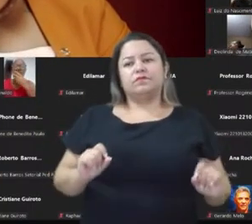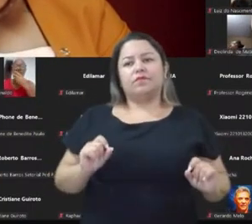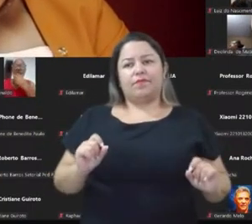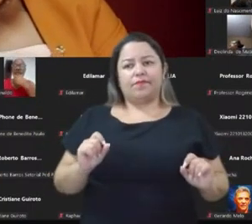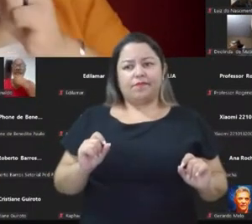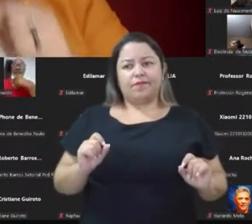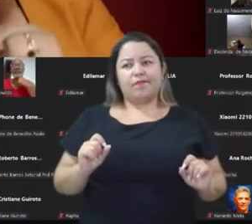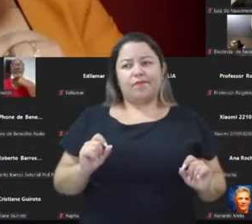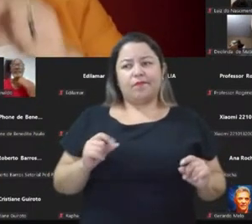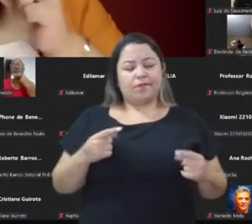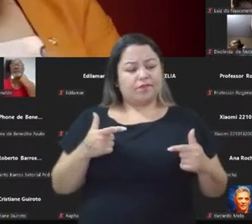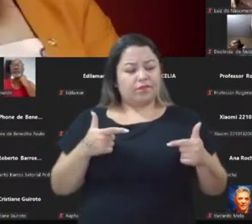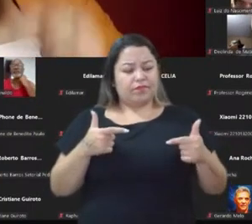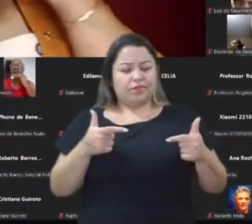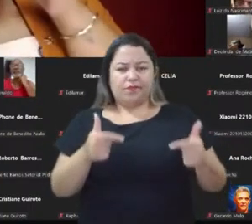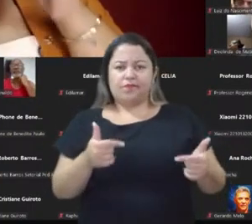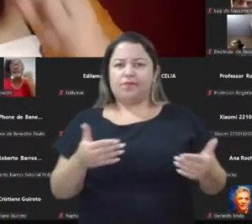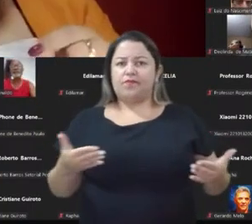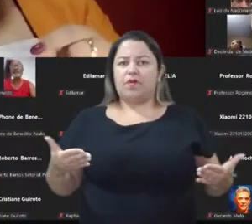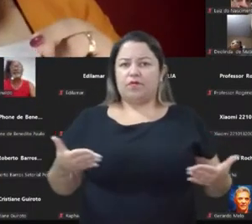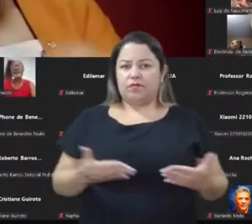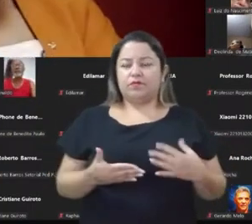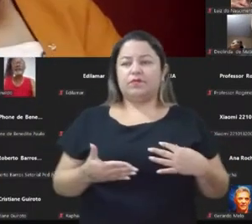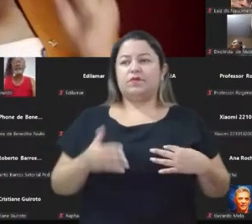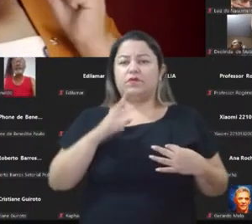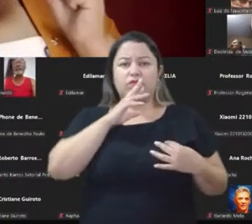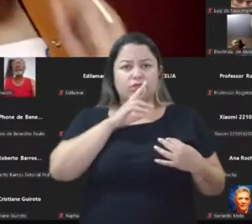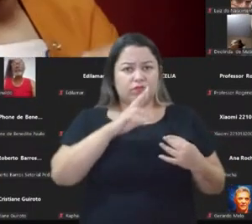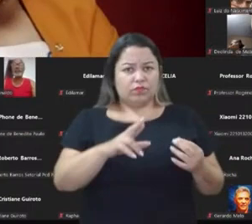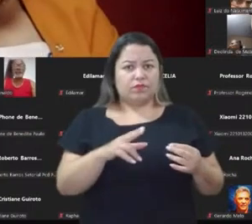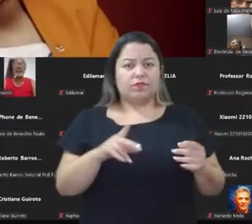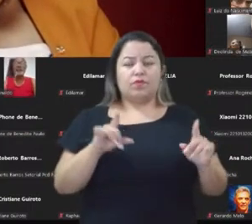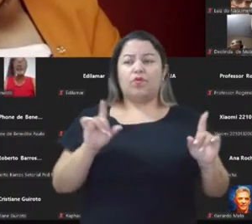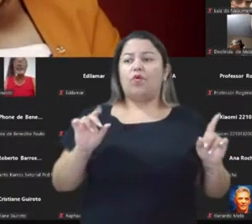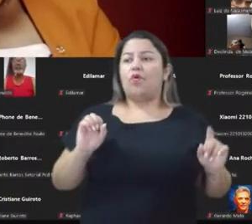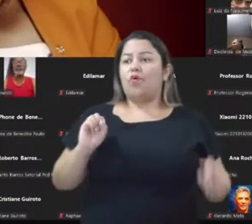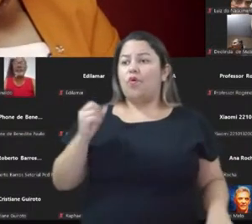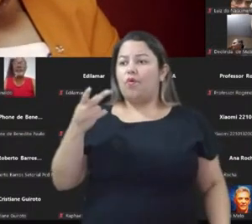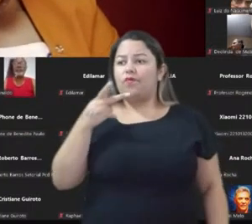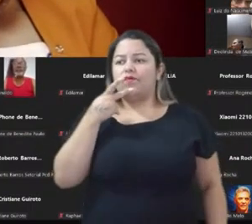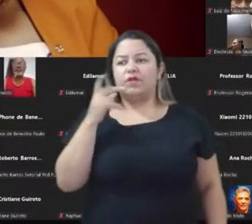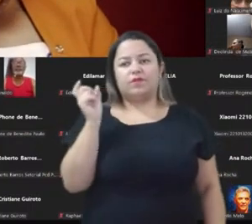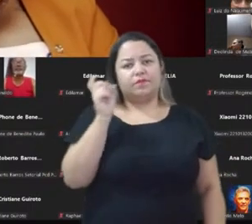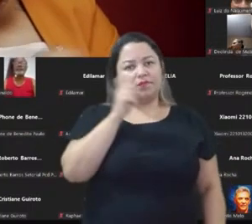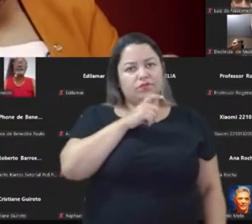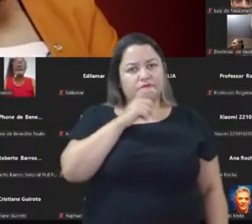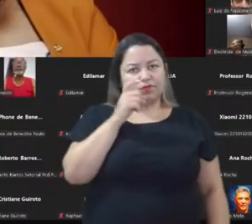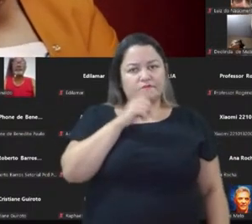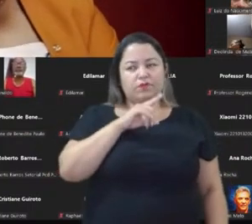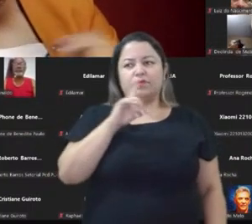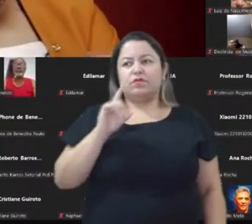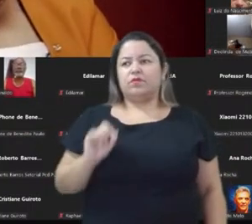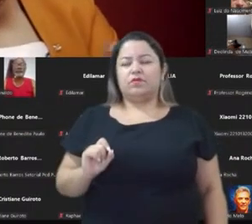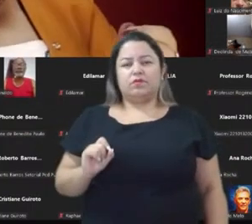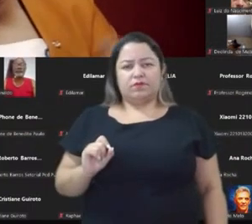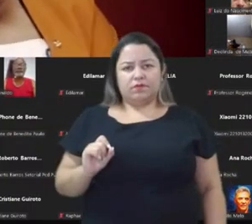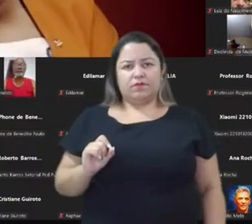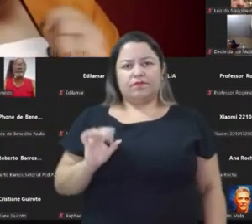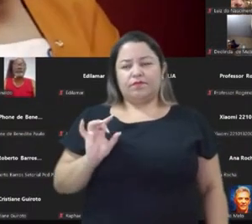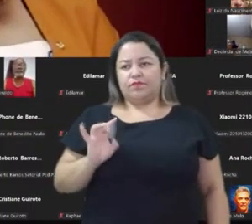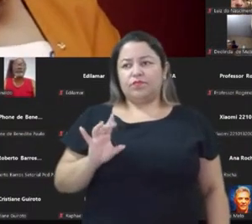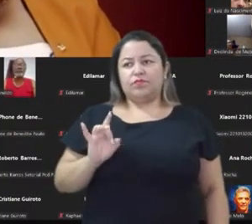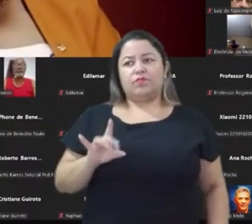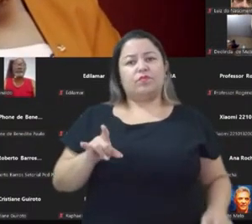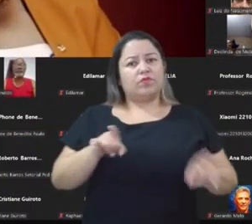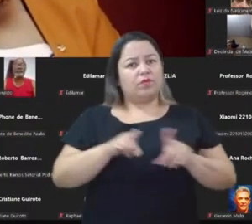também aquele desafio. E agora? A gente responde a fake news, fala que é mentira e dali a pouco a gente fica só por conta